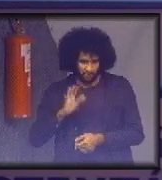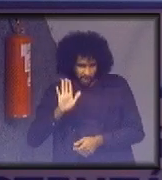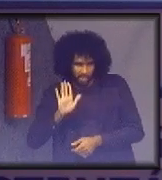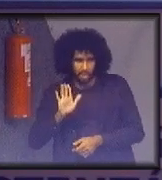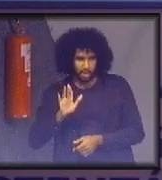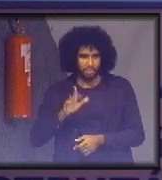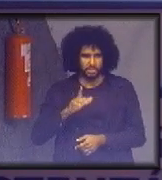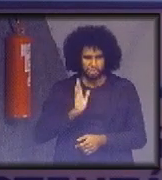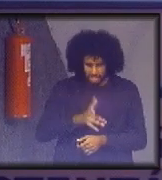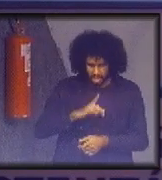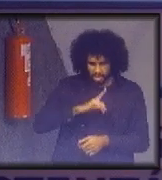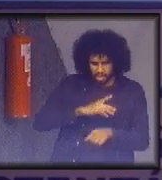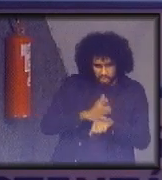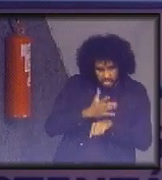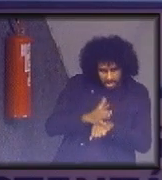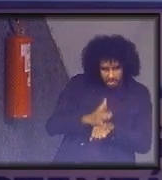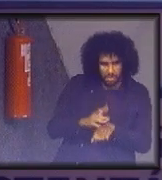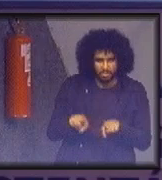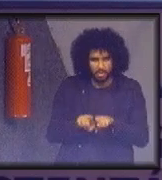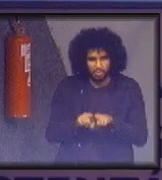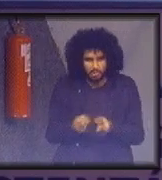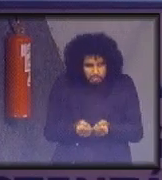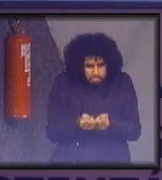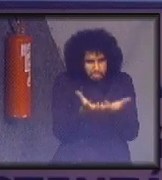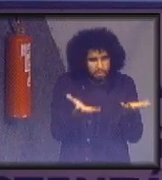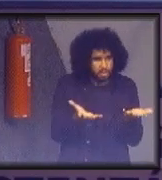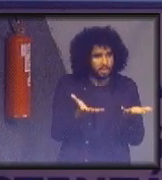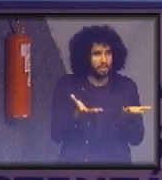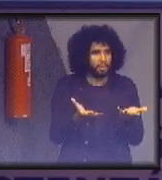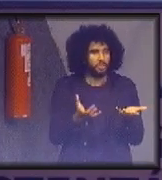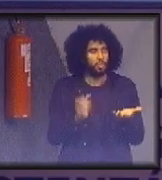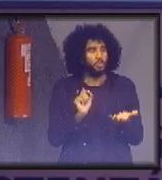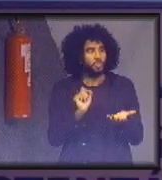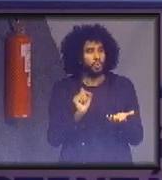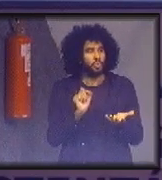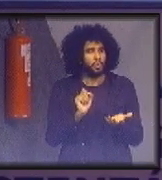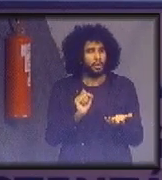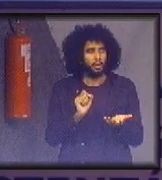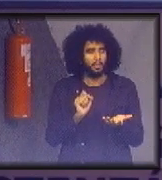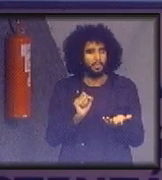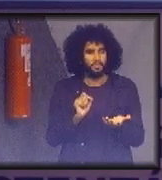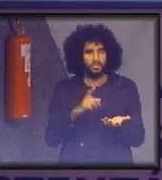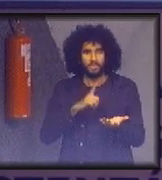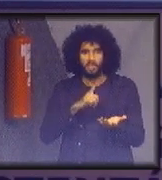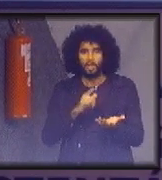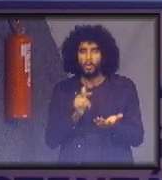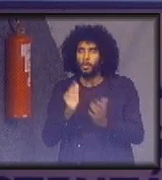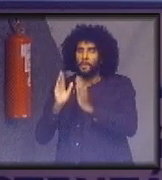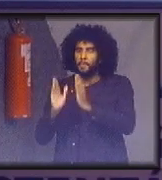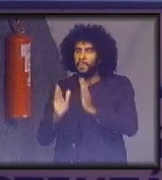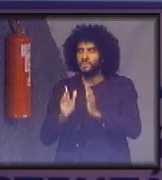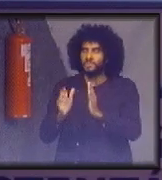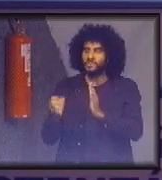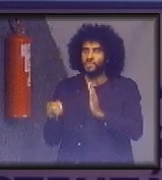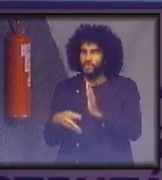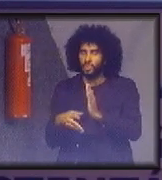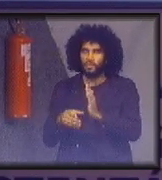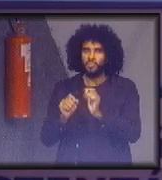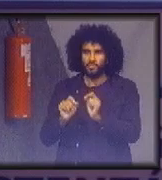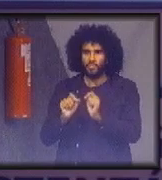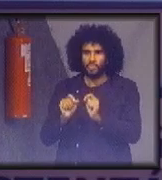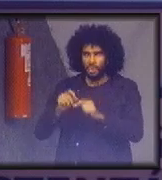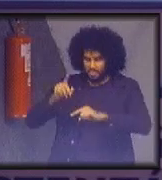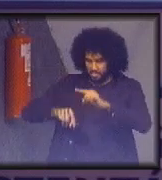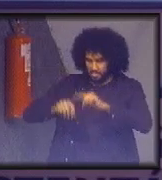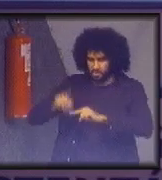capacitados como multiplicadores ou embaixadores, nós cocriamos um processo e cocriamos materiais